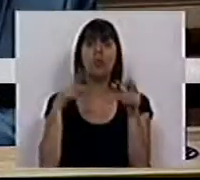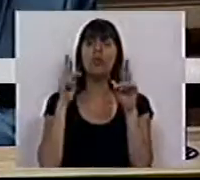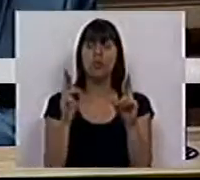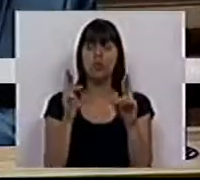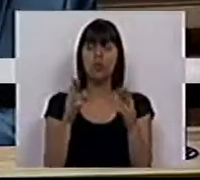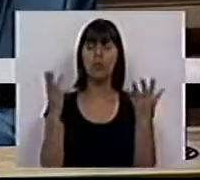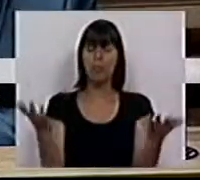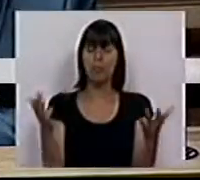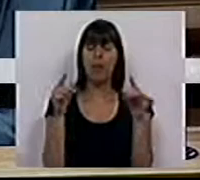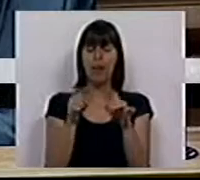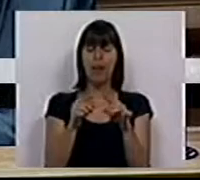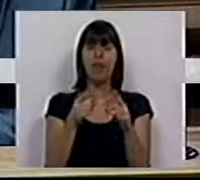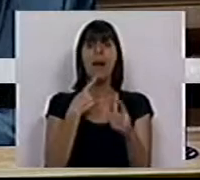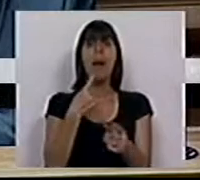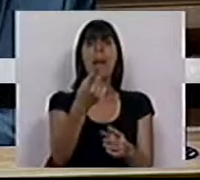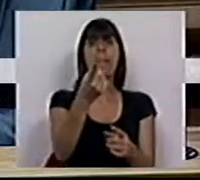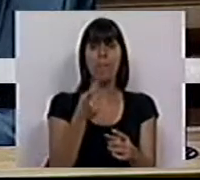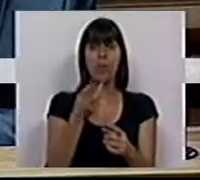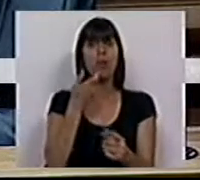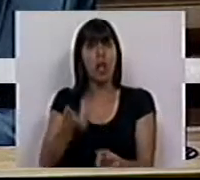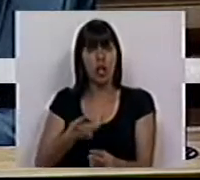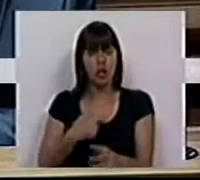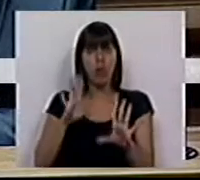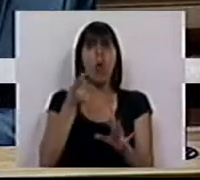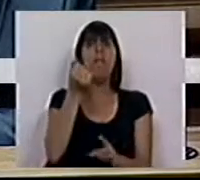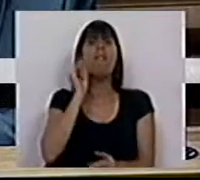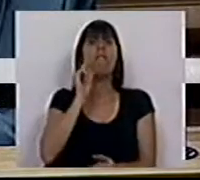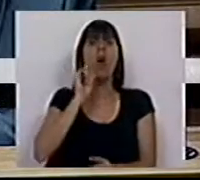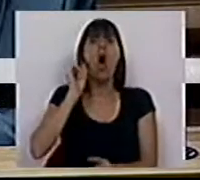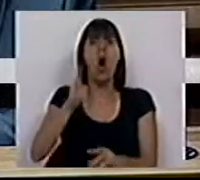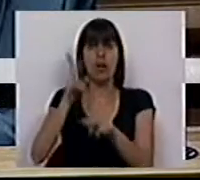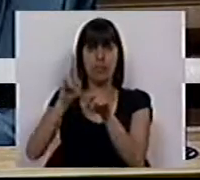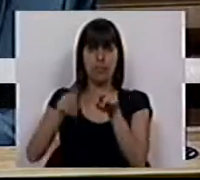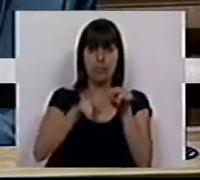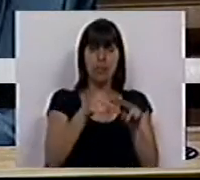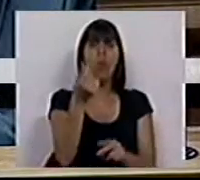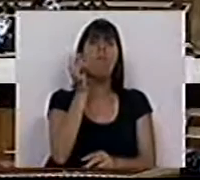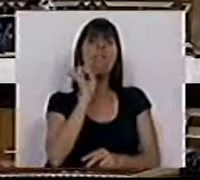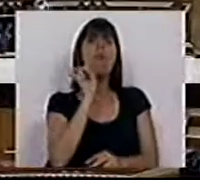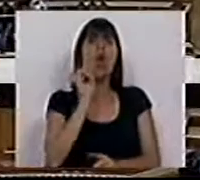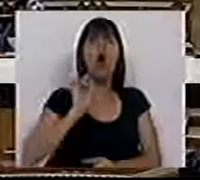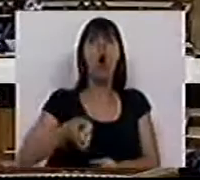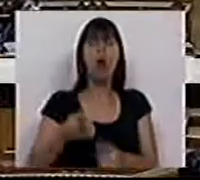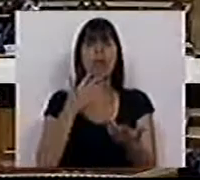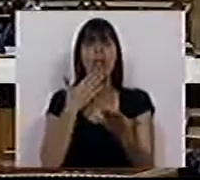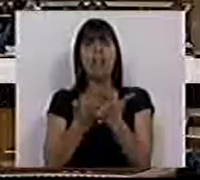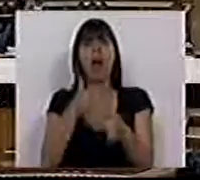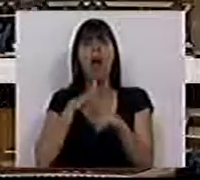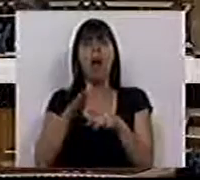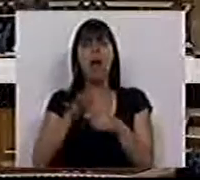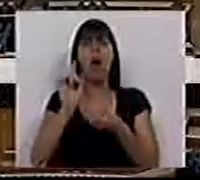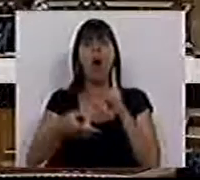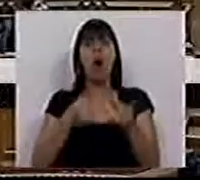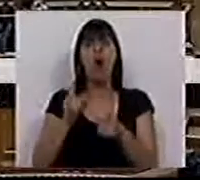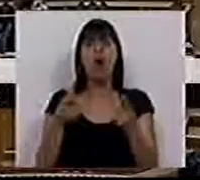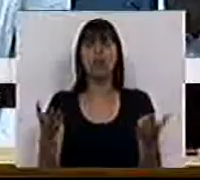bem que responda à pergunta que lhe fiz. Quanto valem estas medidas? Que impacto têm